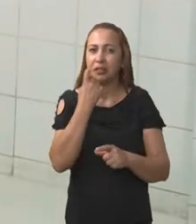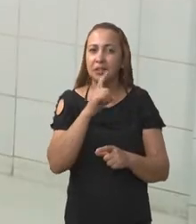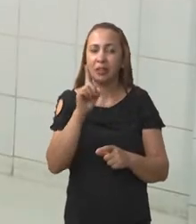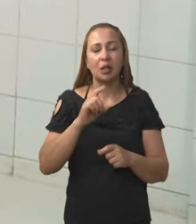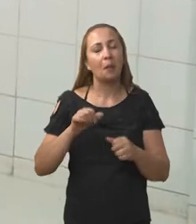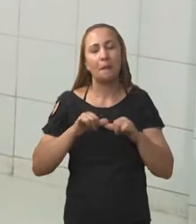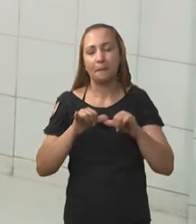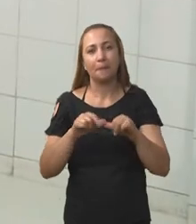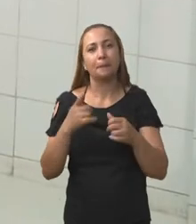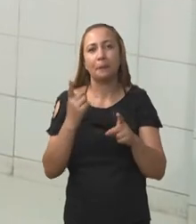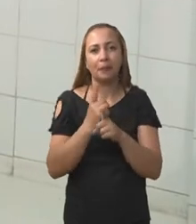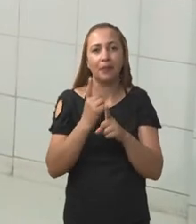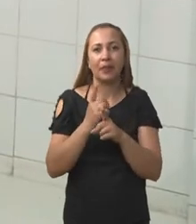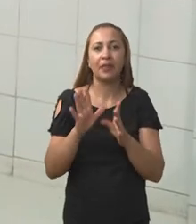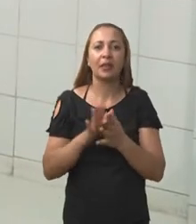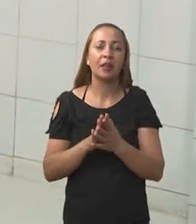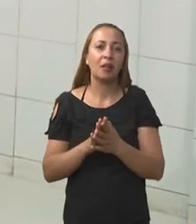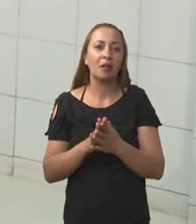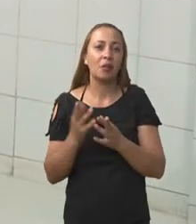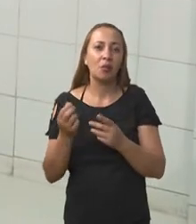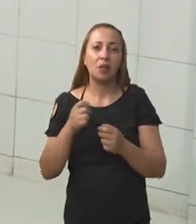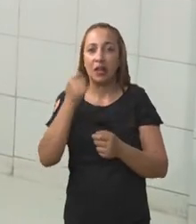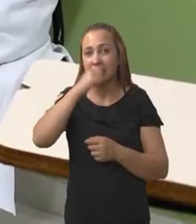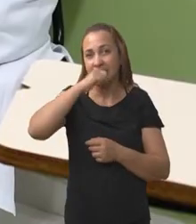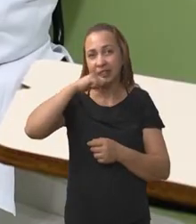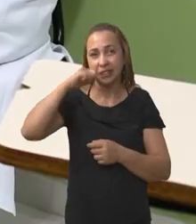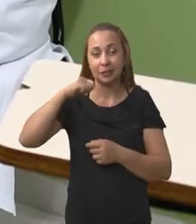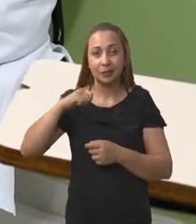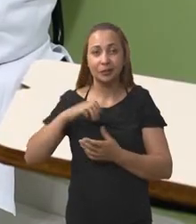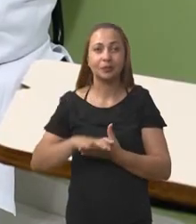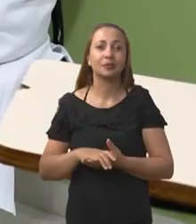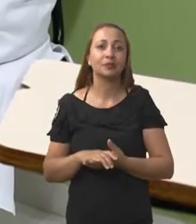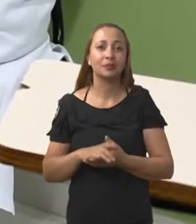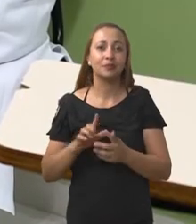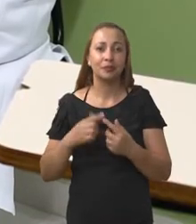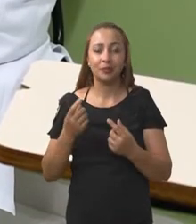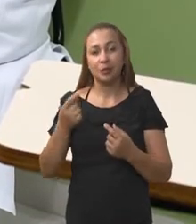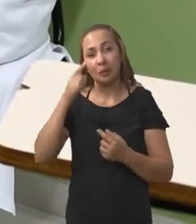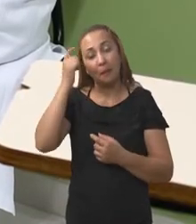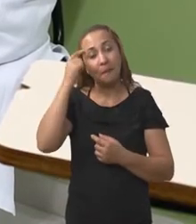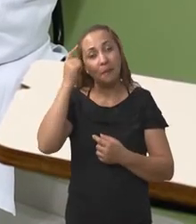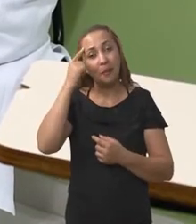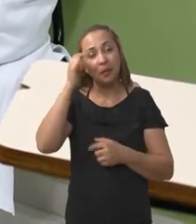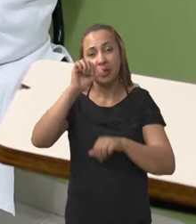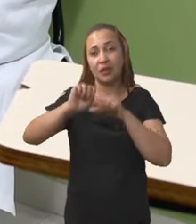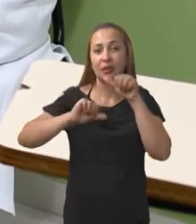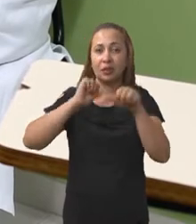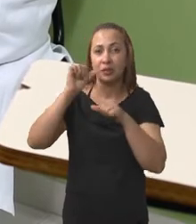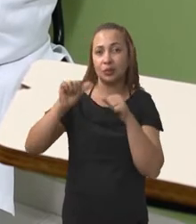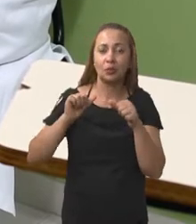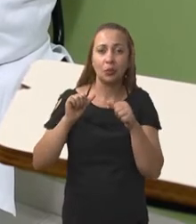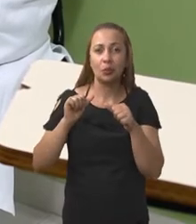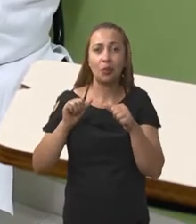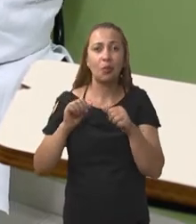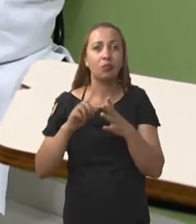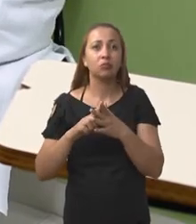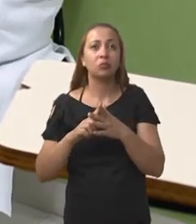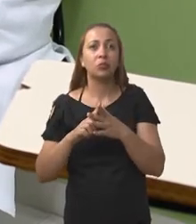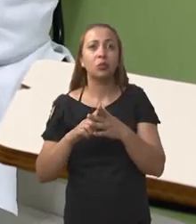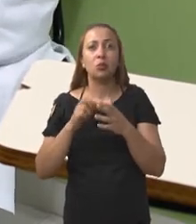supermercados, tal qual encontramos as escovas dentais. Quando pensei na possibilidade de desenvolver um